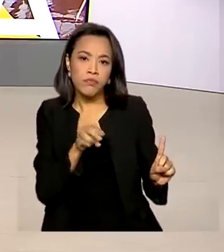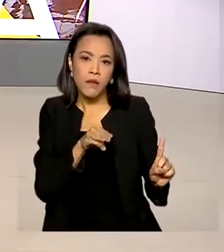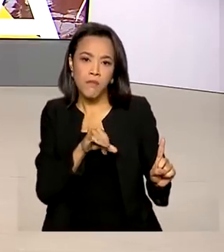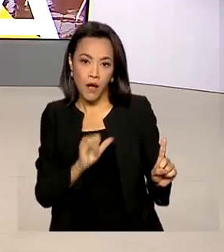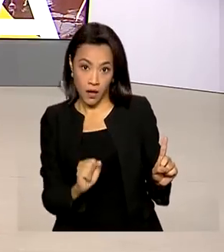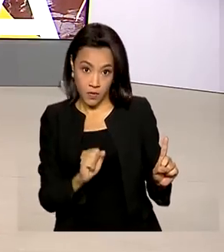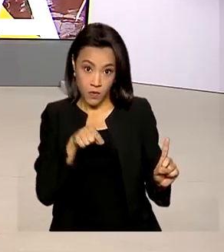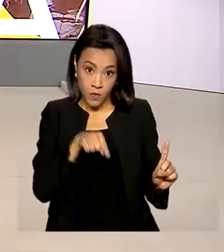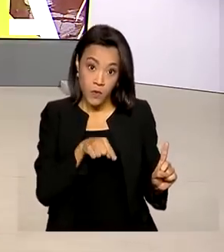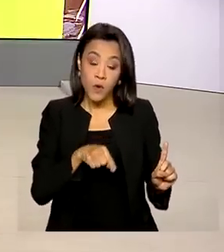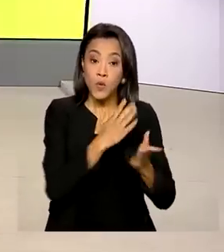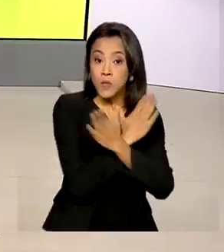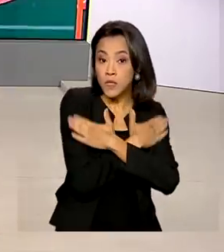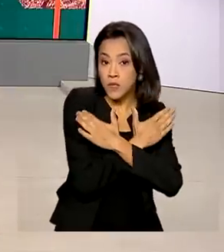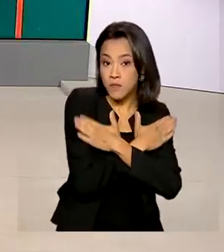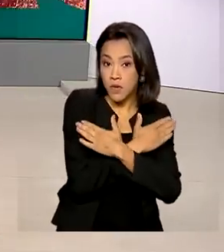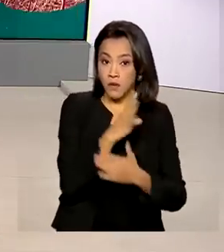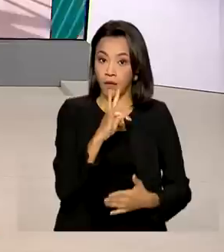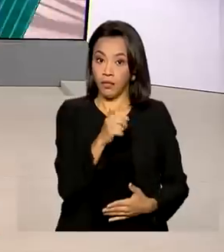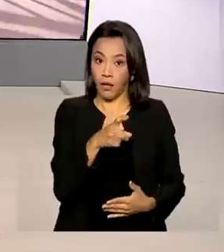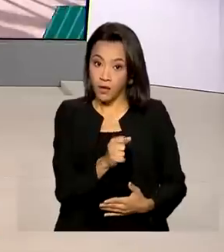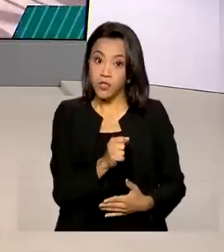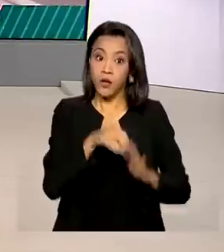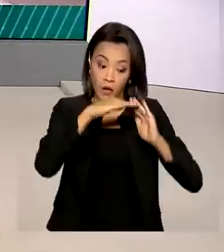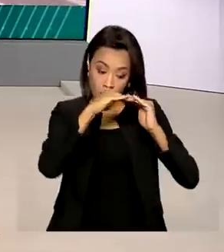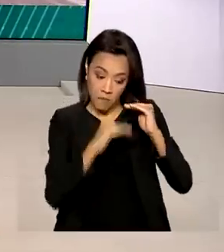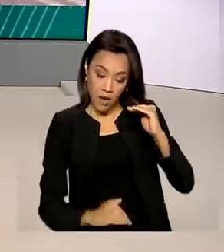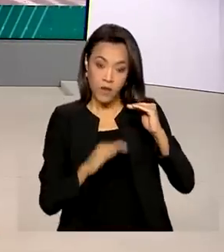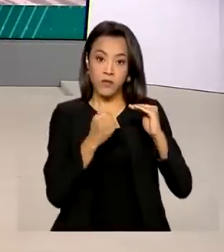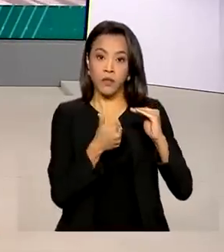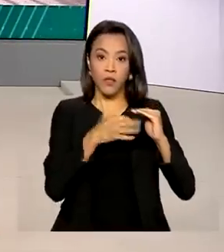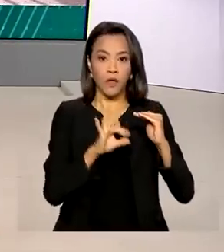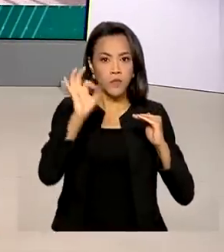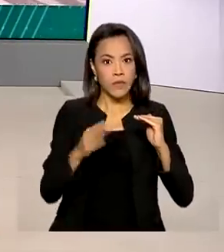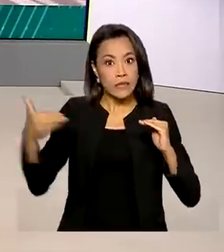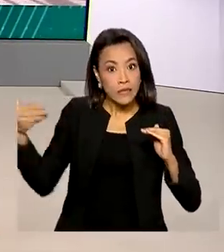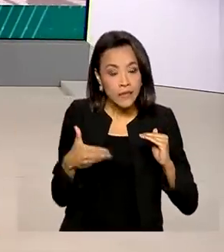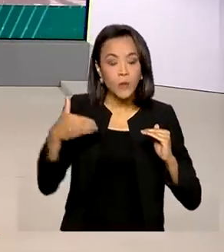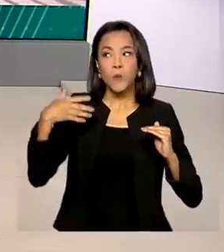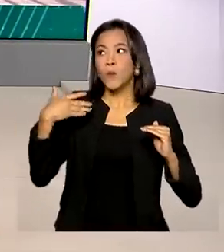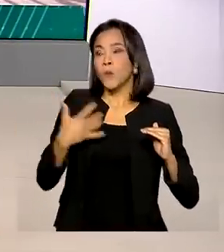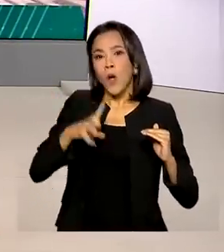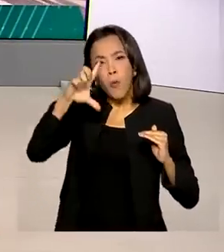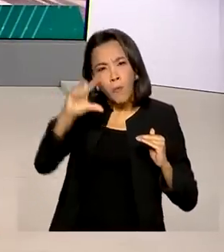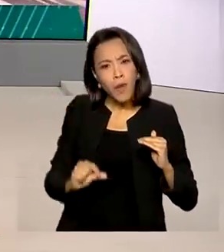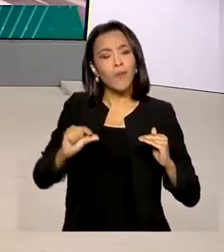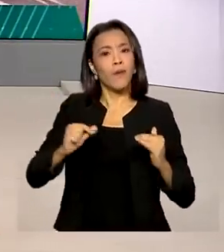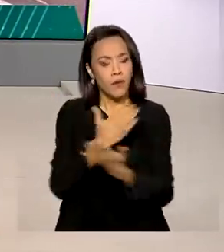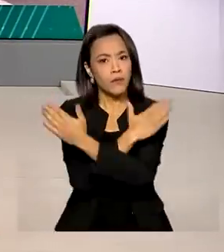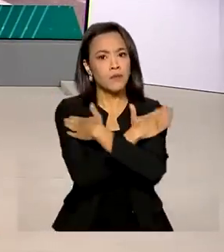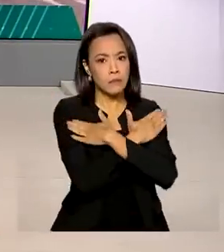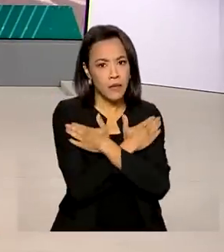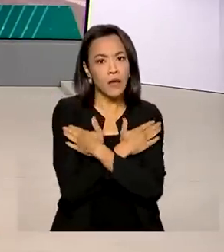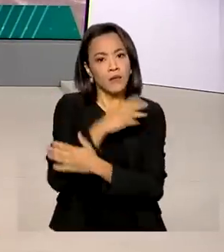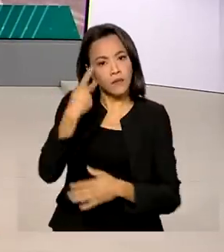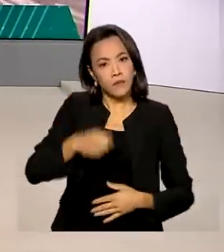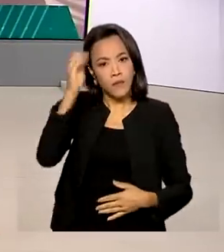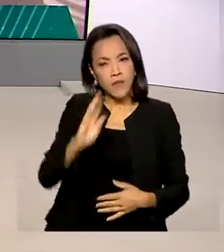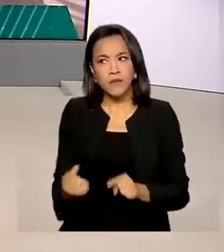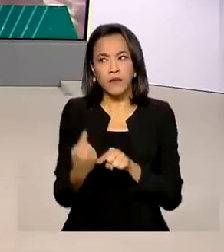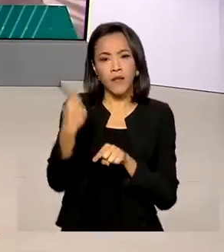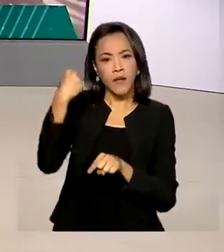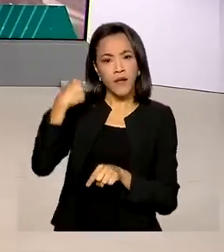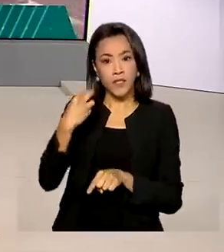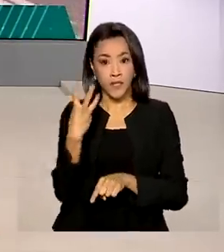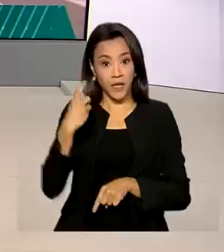a taxa de desemprego ficou abaixo de 10%. É o menor número de desempregados no país desde o